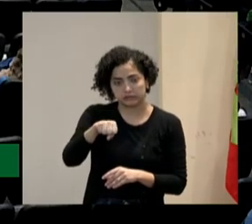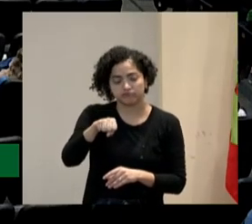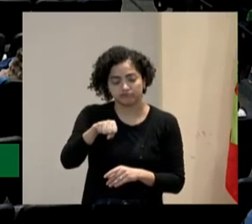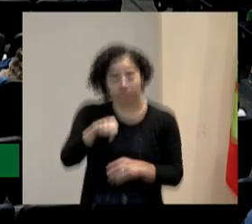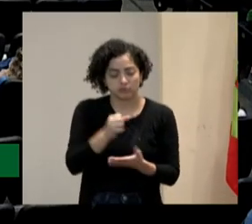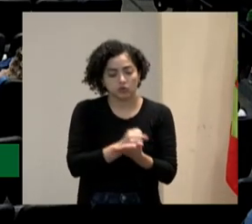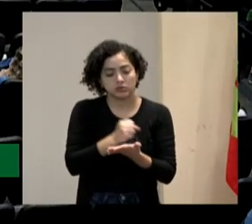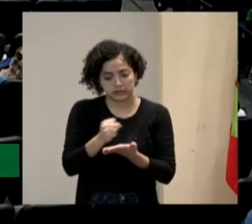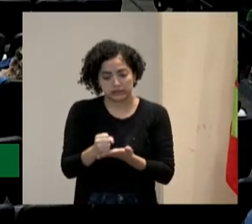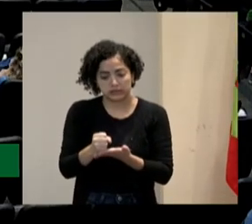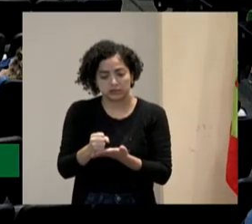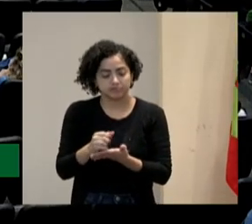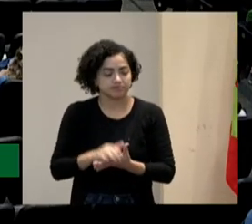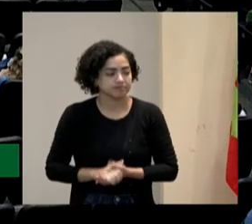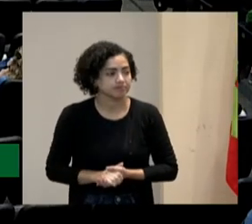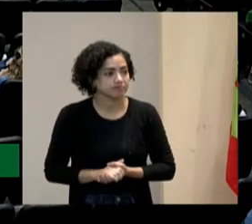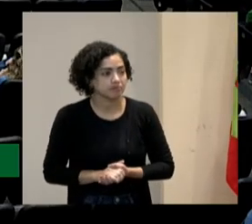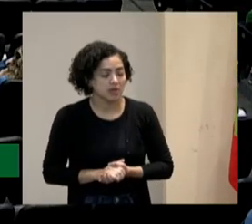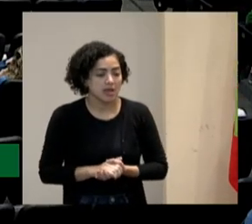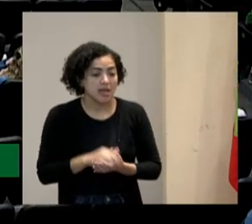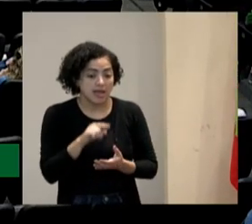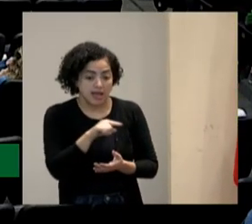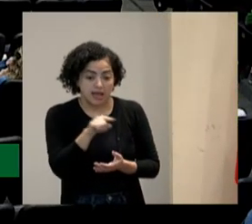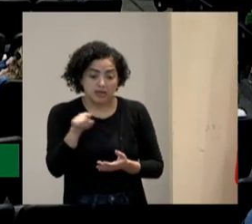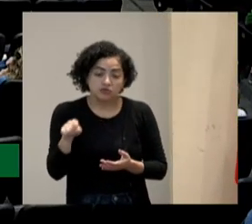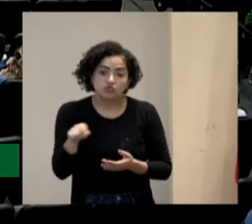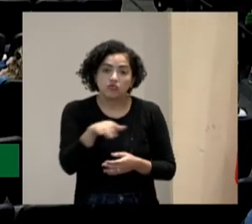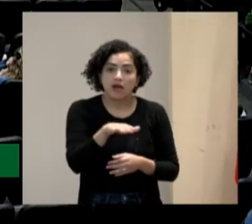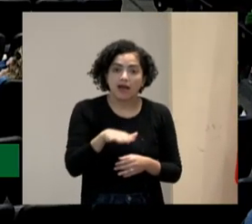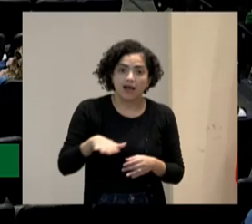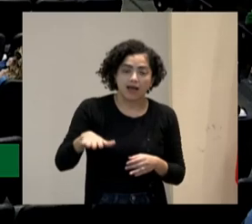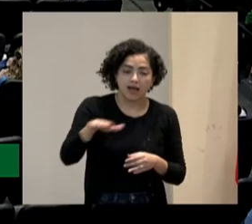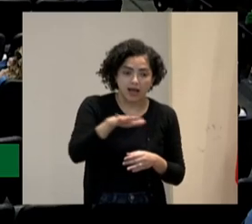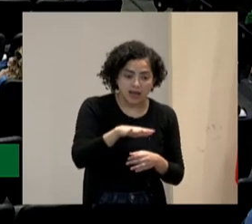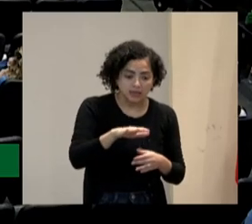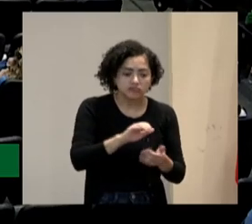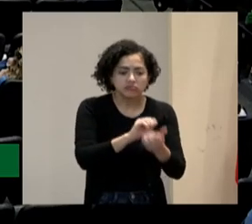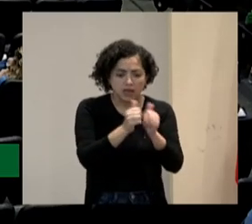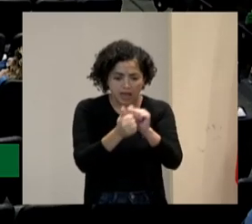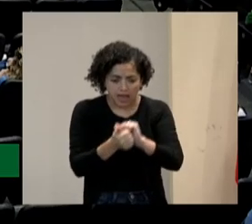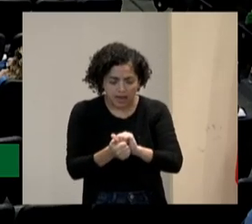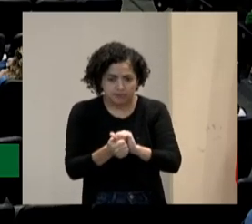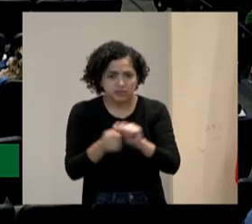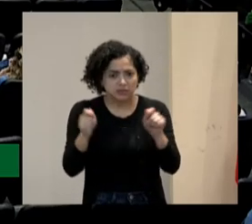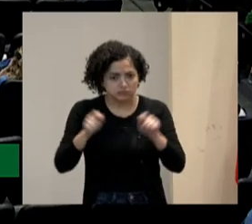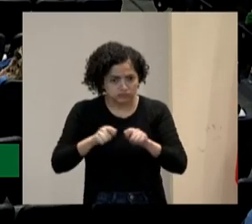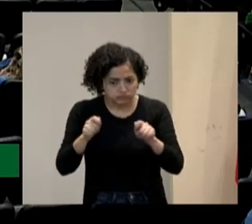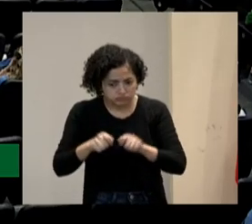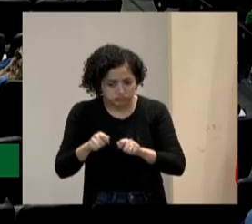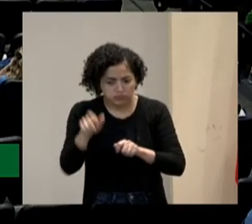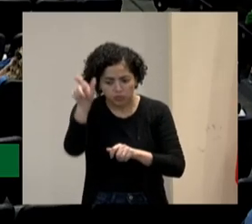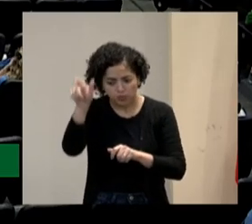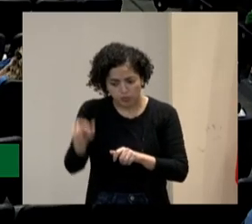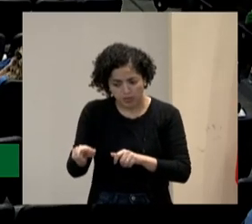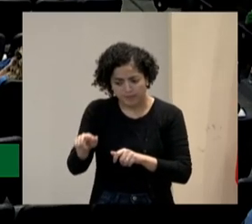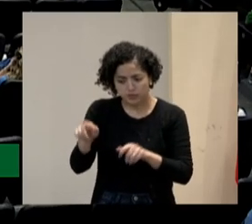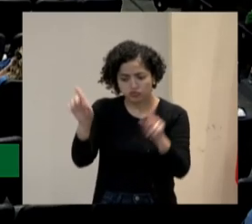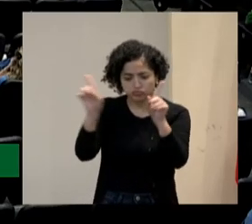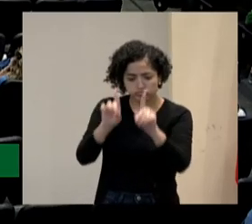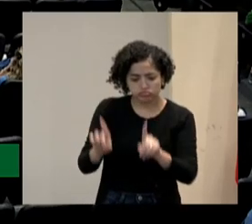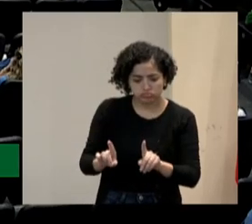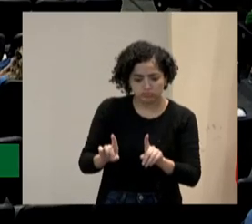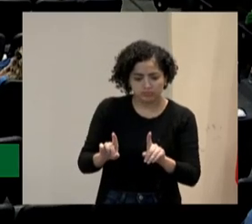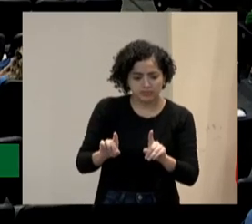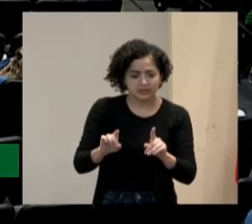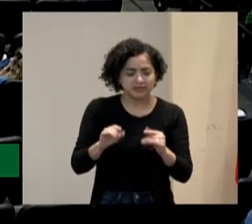Contrataria. A sua área, ela é apta para uma pessoa com deficiência? Ficou meio dividido porque a pessoa